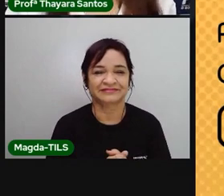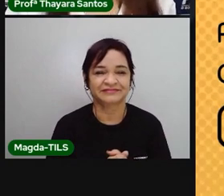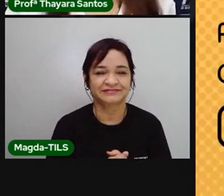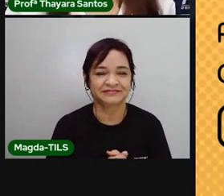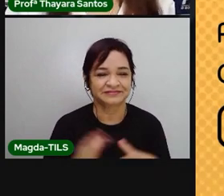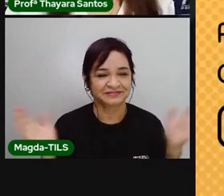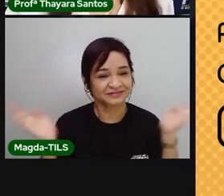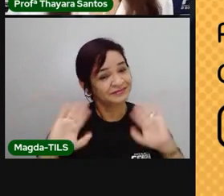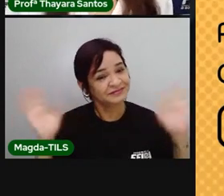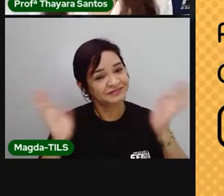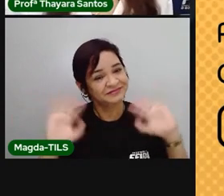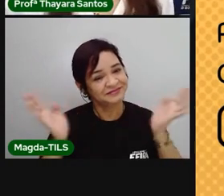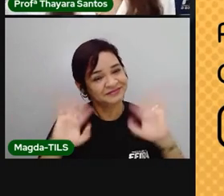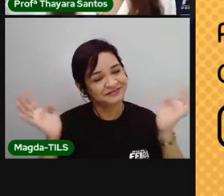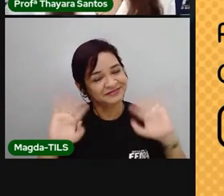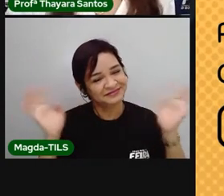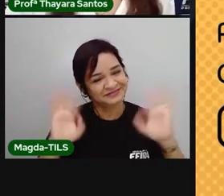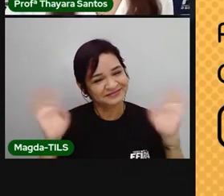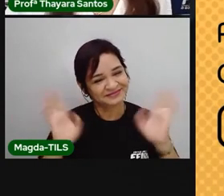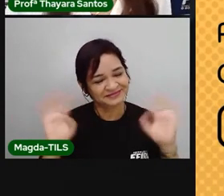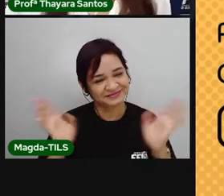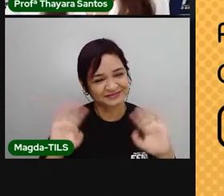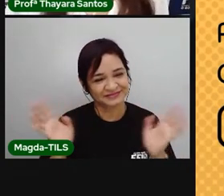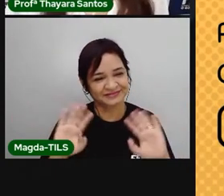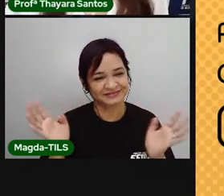até a próxima aula. Tchau, tchau. Tchau,